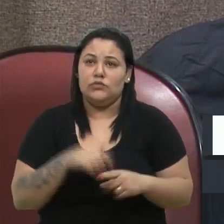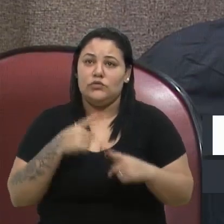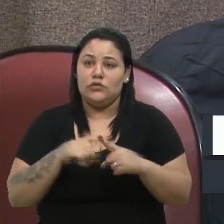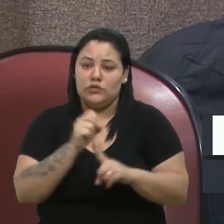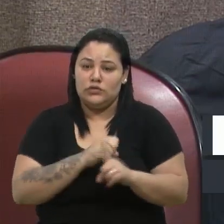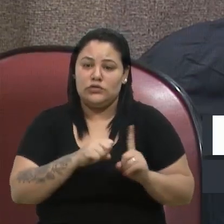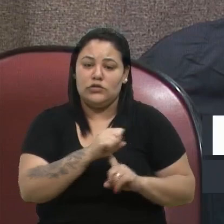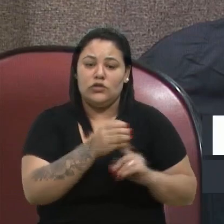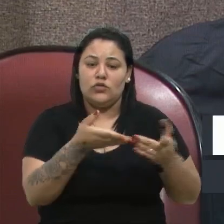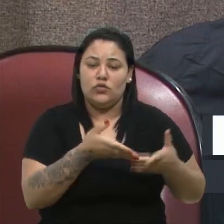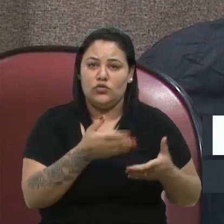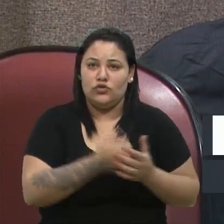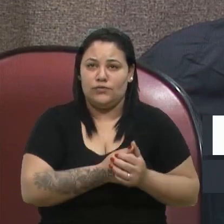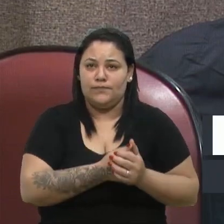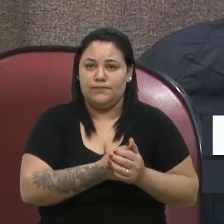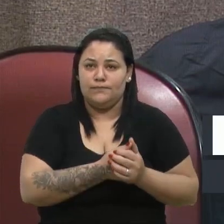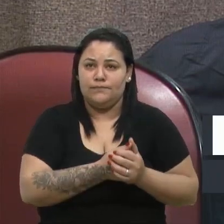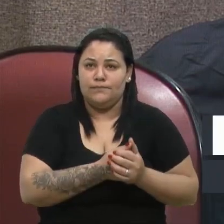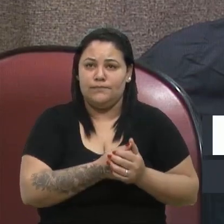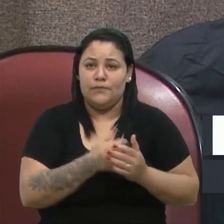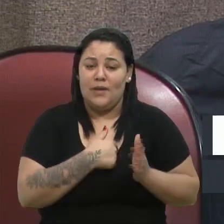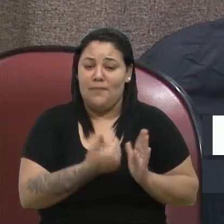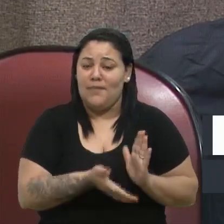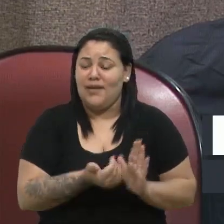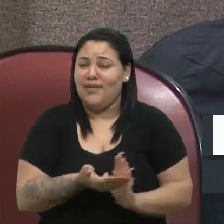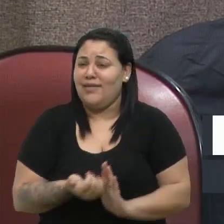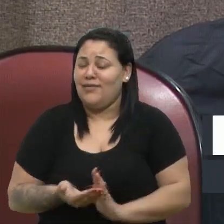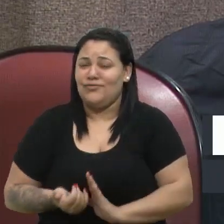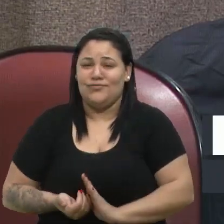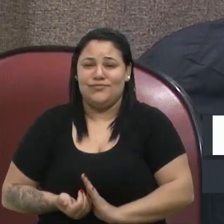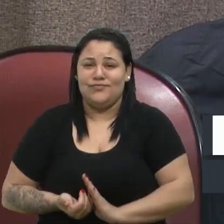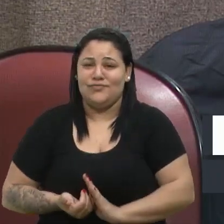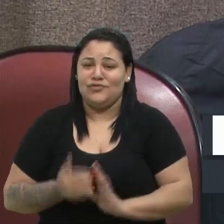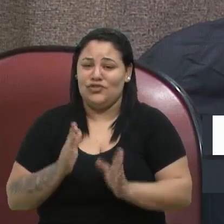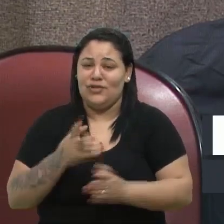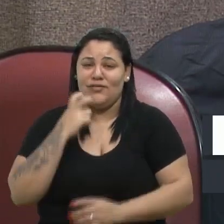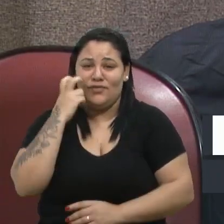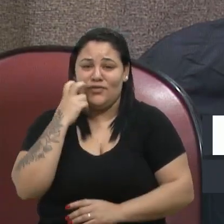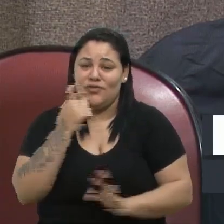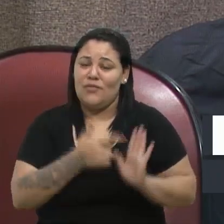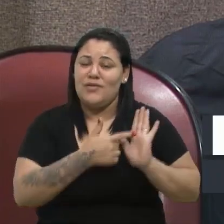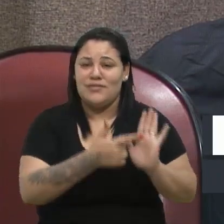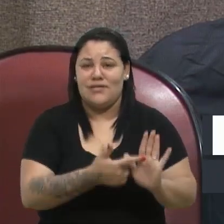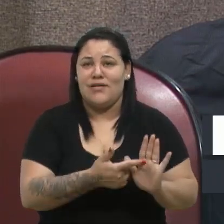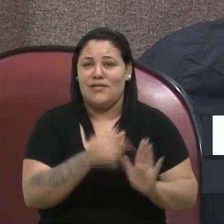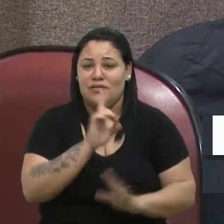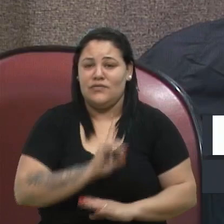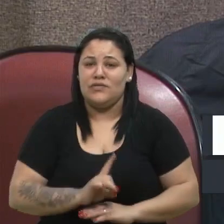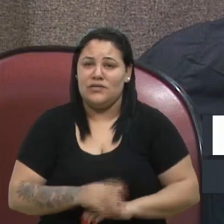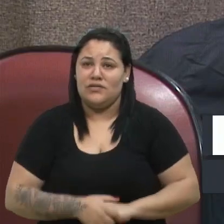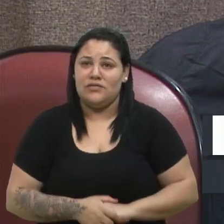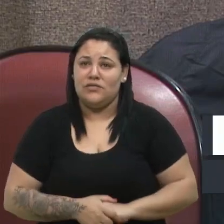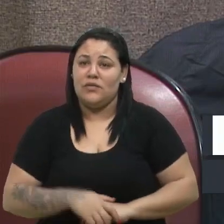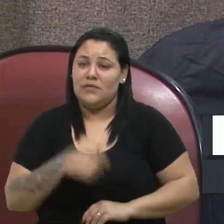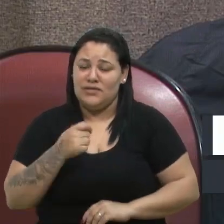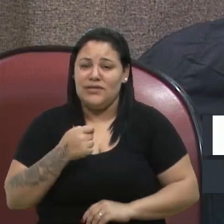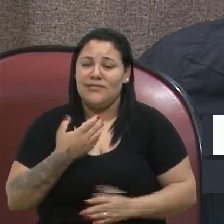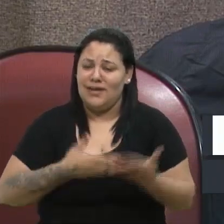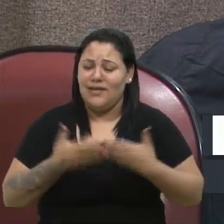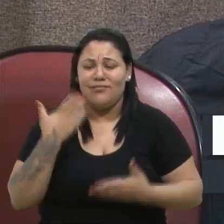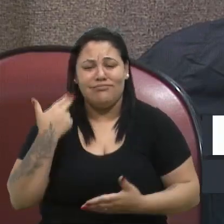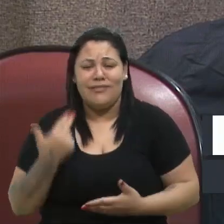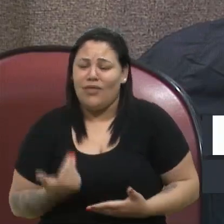perdeu muitas vezes a vergonha de apresentar essas deficiências. Nós temos que tratar isso com a maior naturalidade possível. Então,